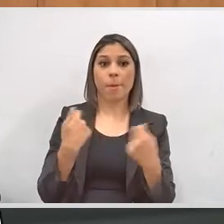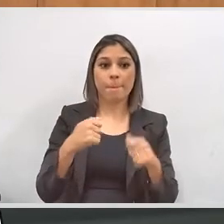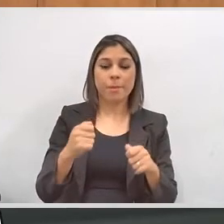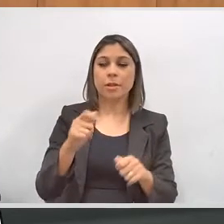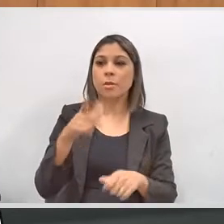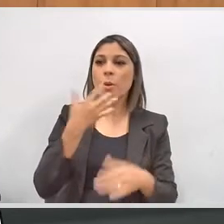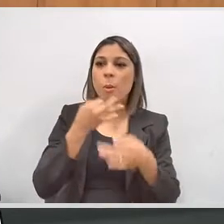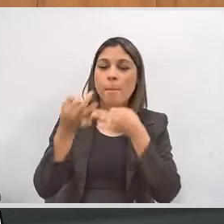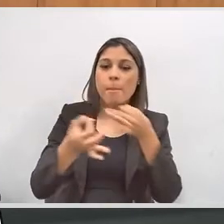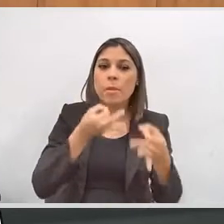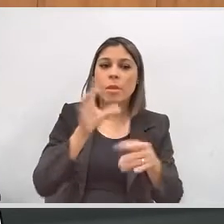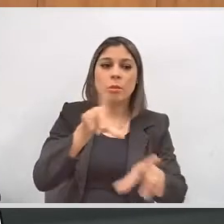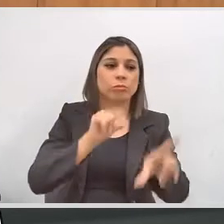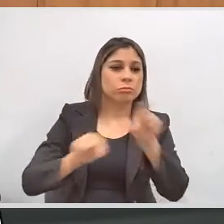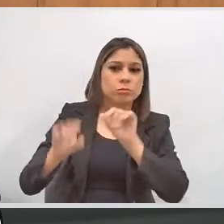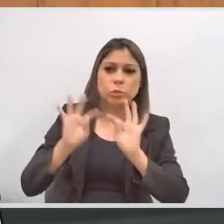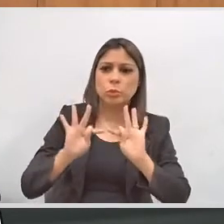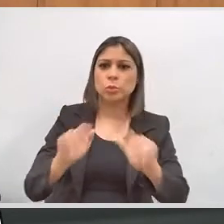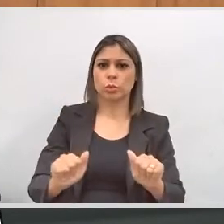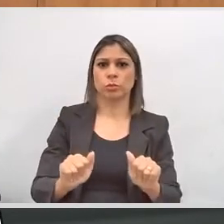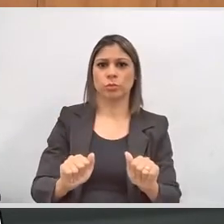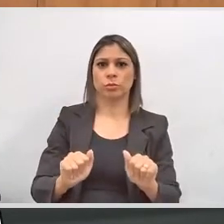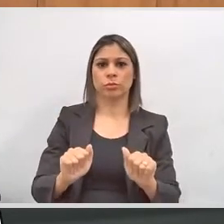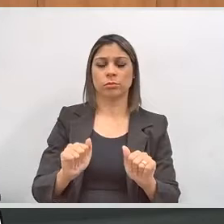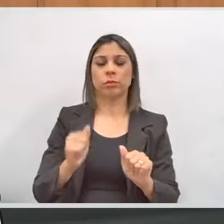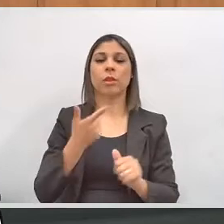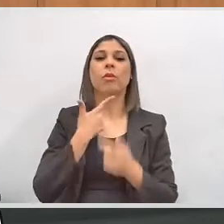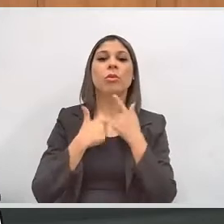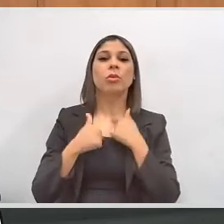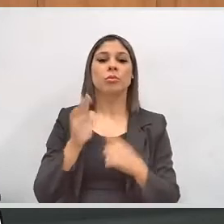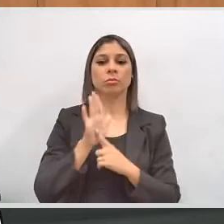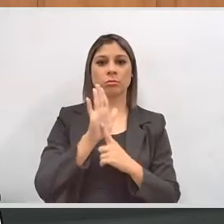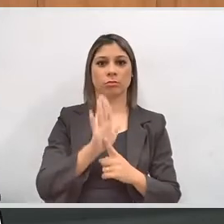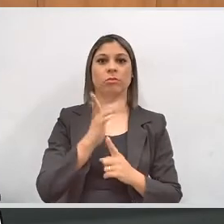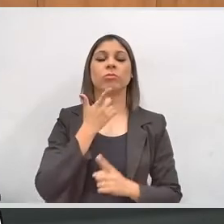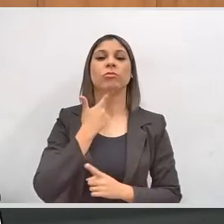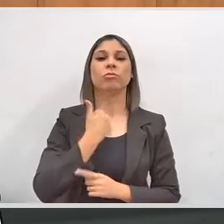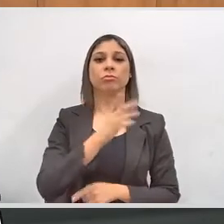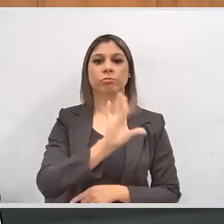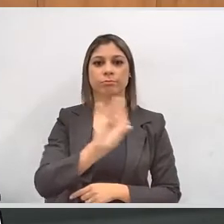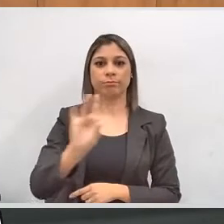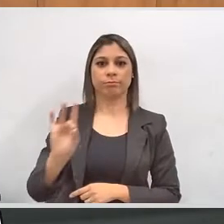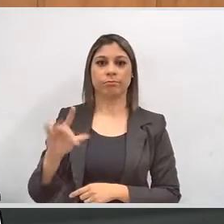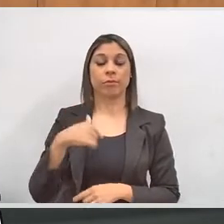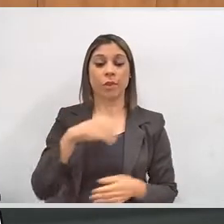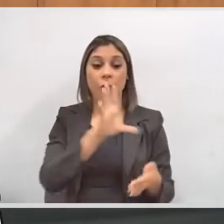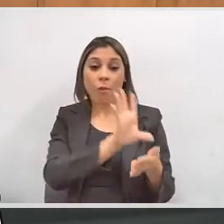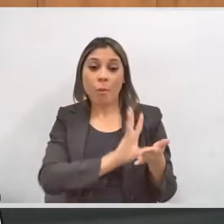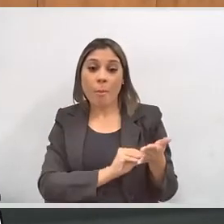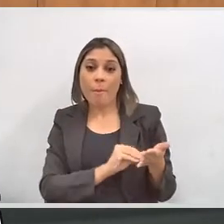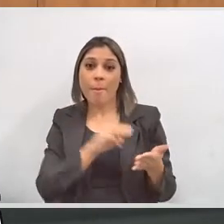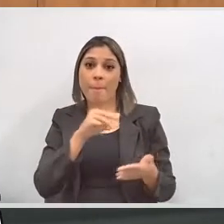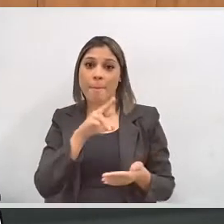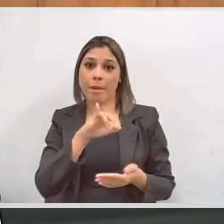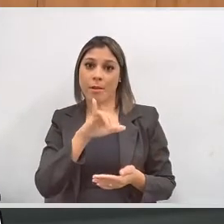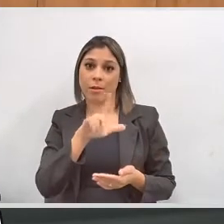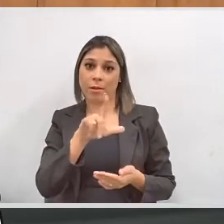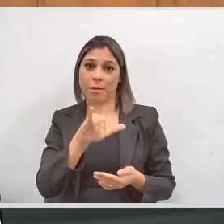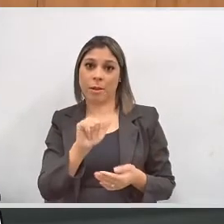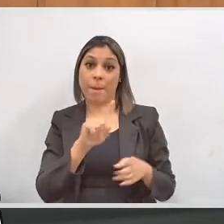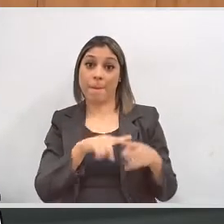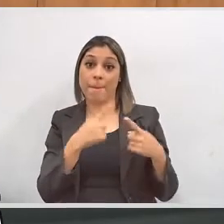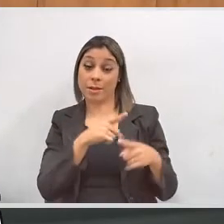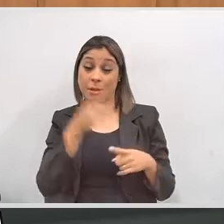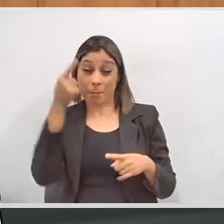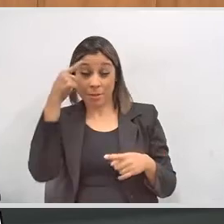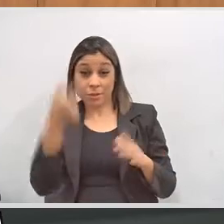inclusiva, precisamos trazer todo mundo que tenha o desejo de manifestar a sua vontade. E aqui, eu vou copiar o que Marília disse, mas